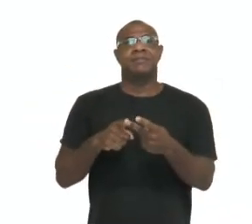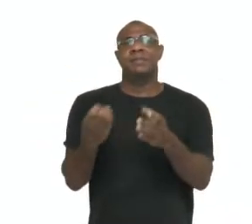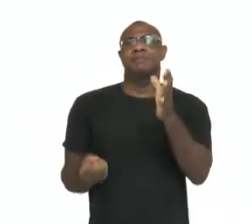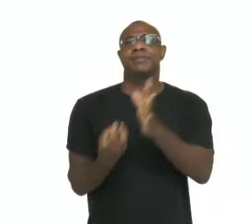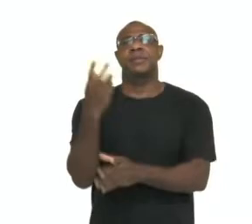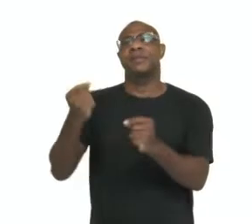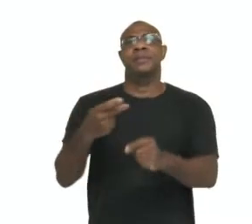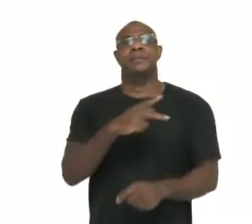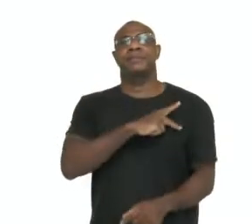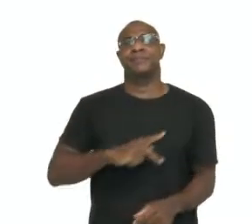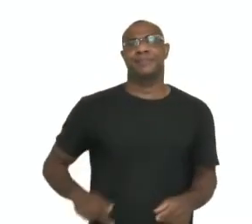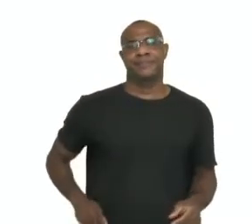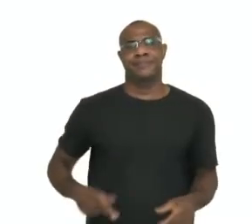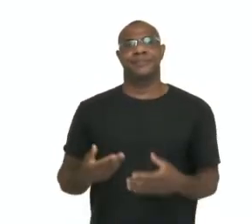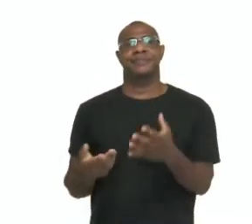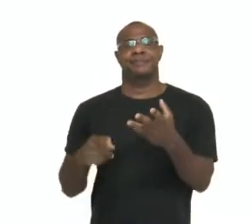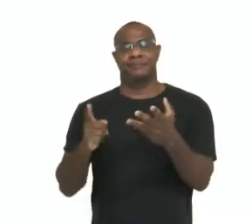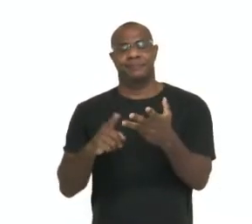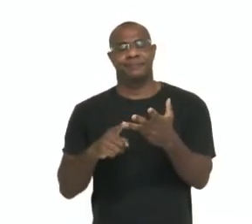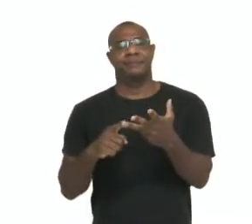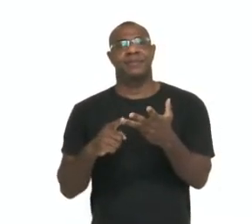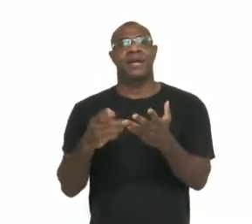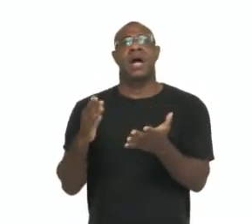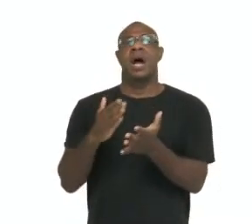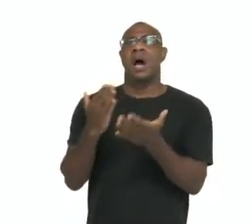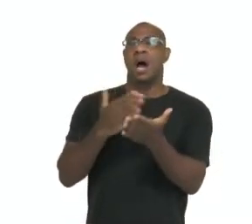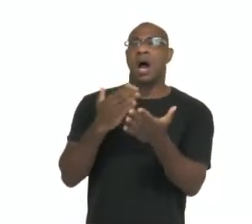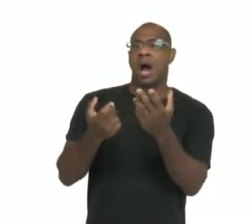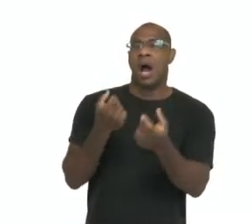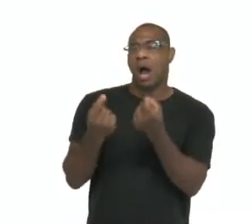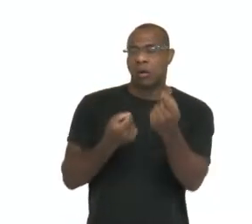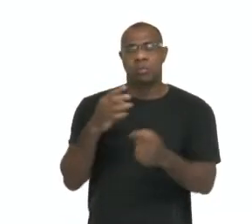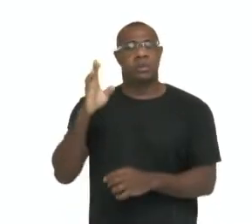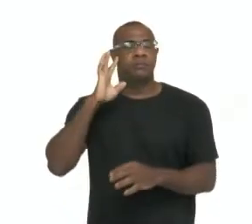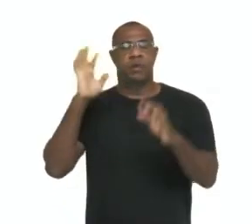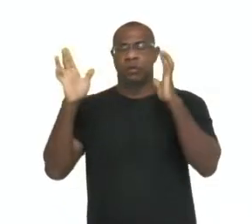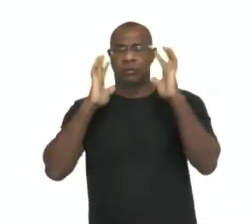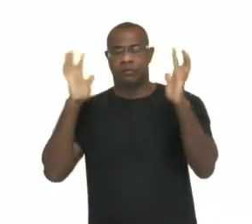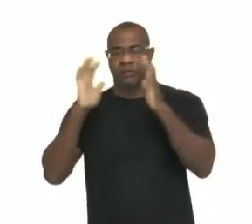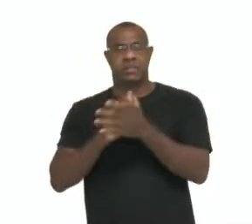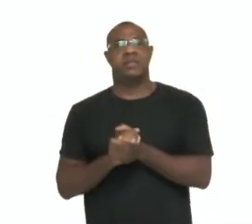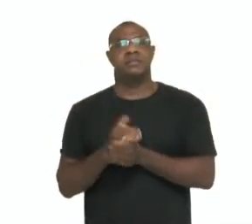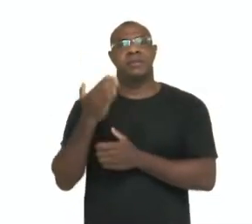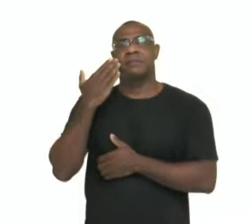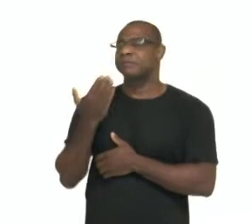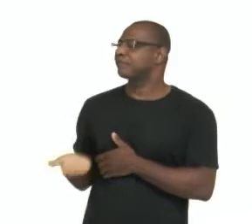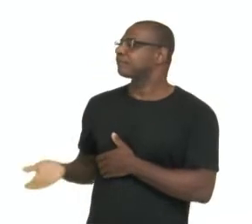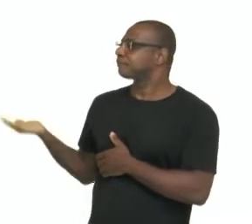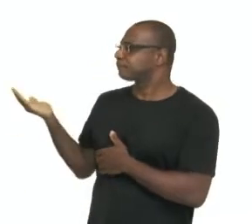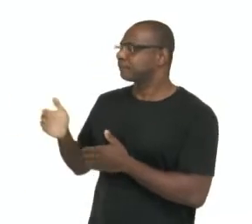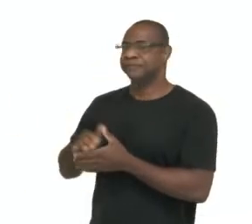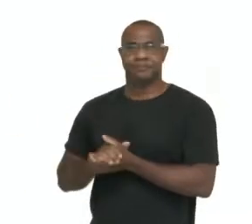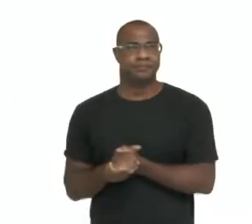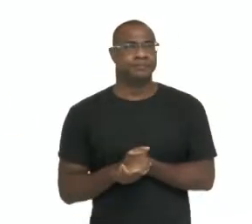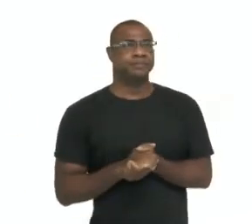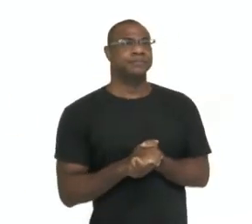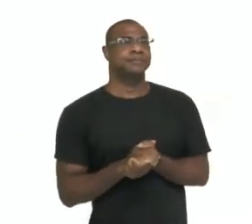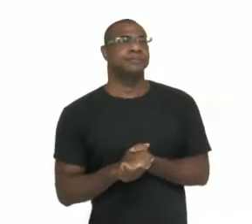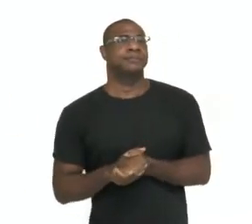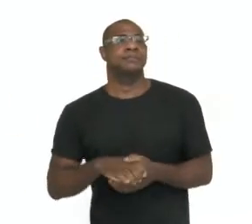do Brasil. Algumas filosofias como positivismo, darwinismo, empirismo,